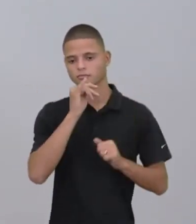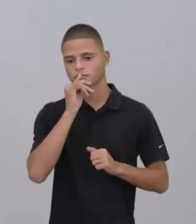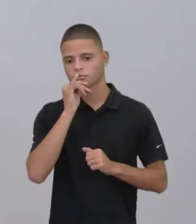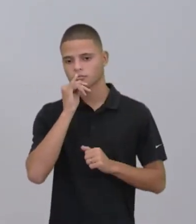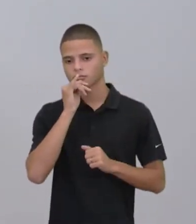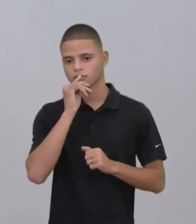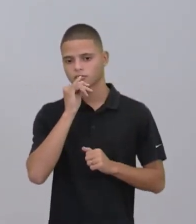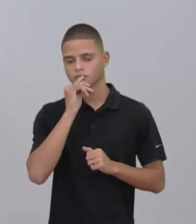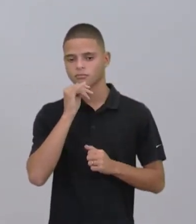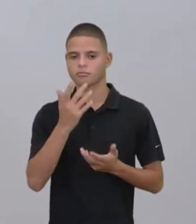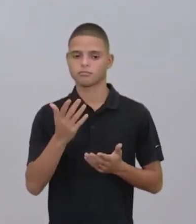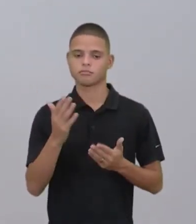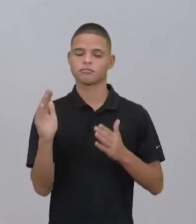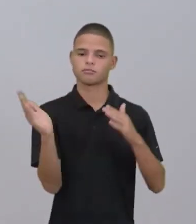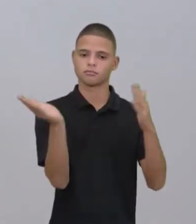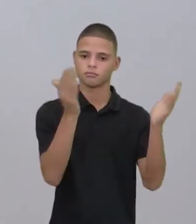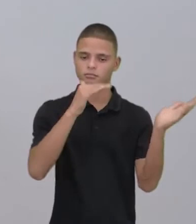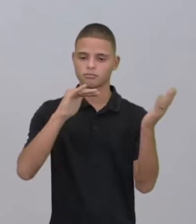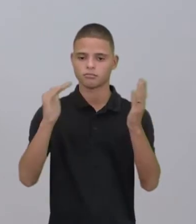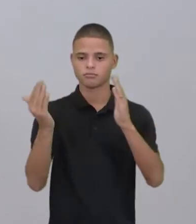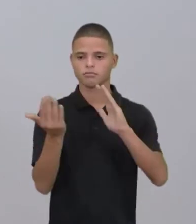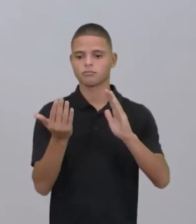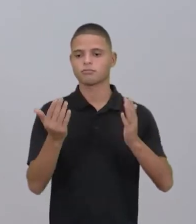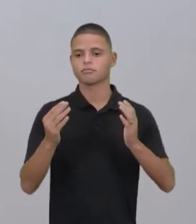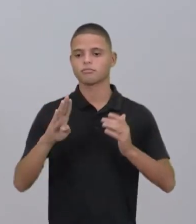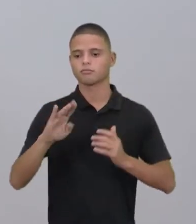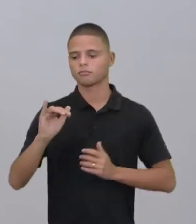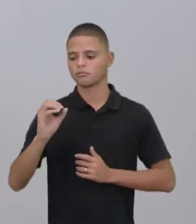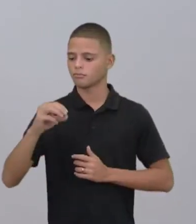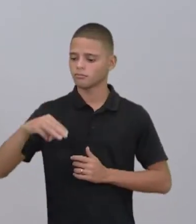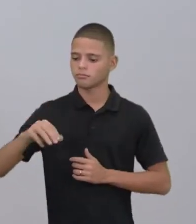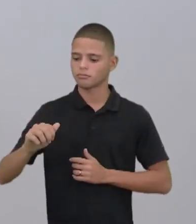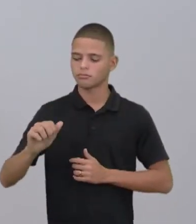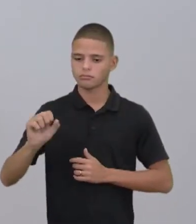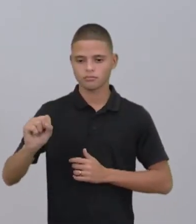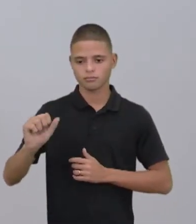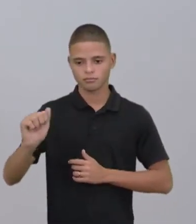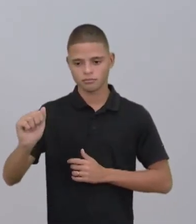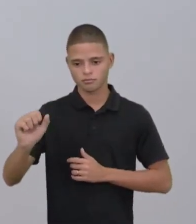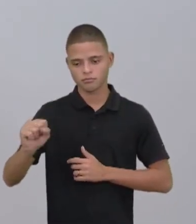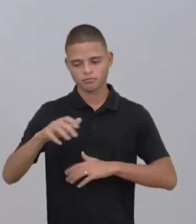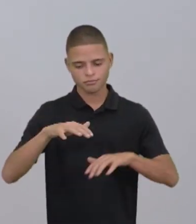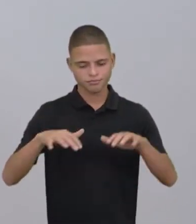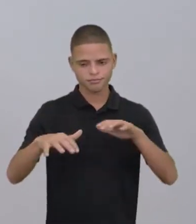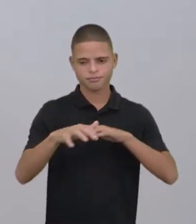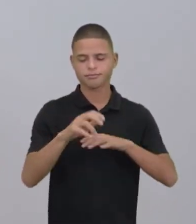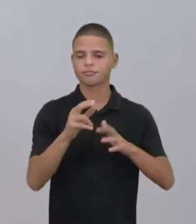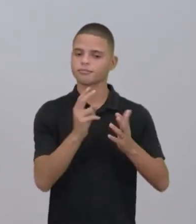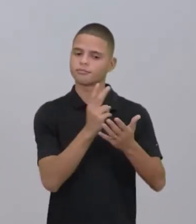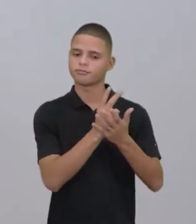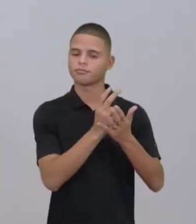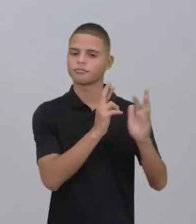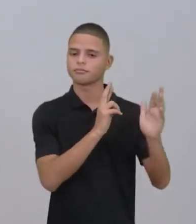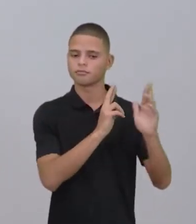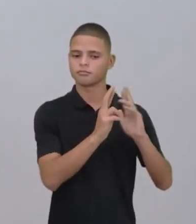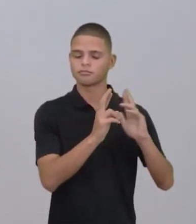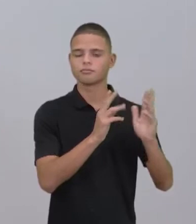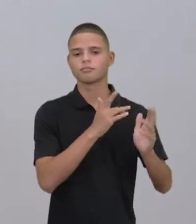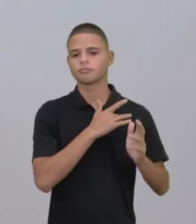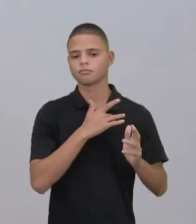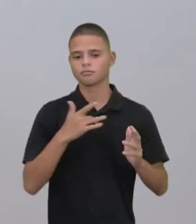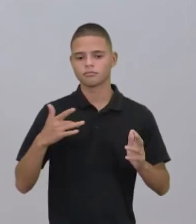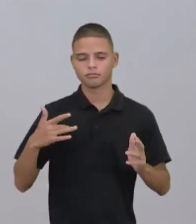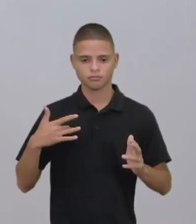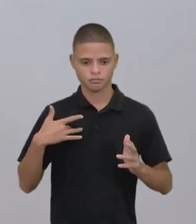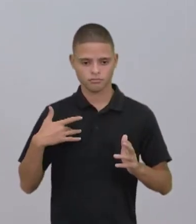ecossistema, biomas, a gente sempre está relacionando, né, a saúde, então, do meio ambiente, junto com